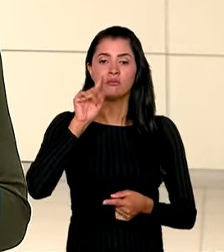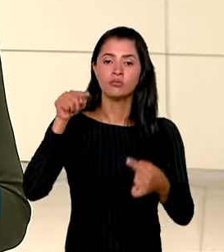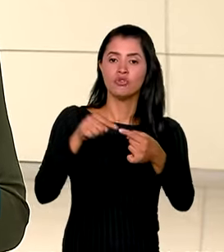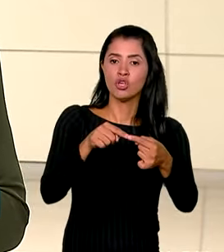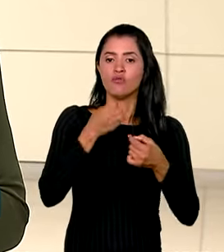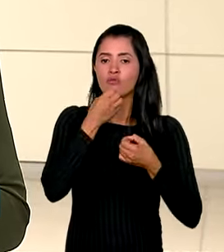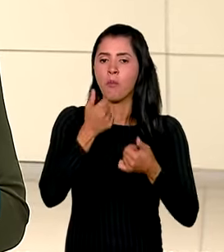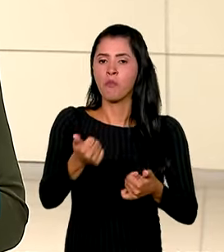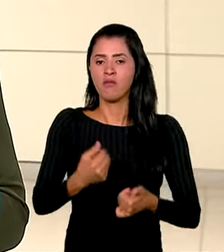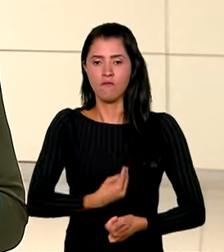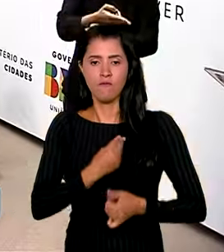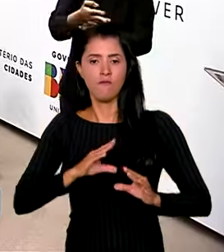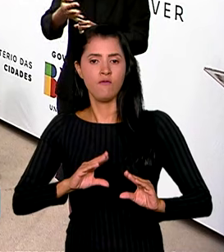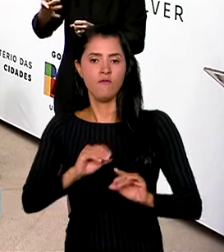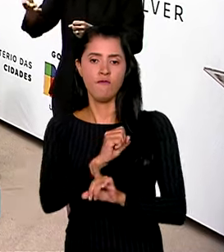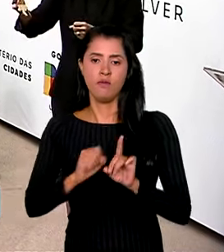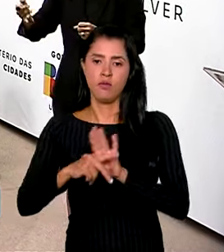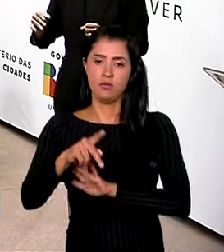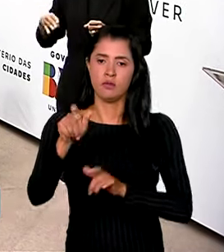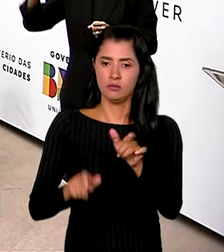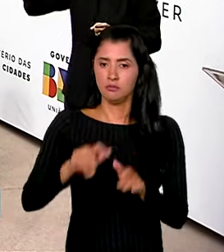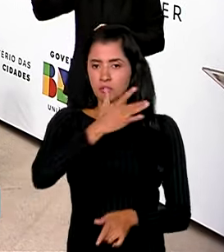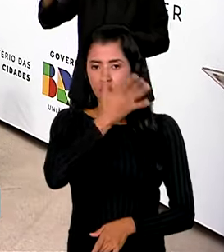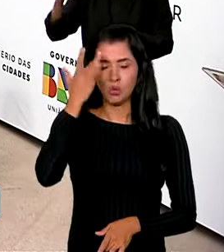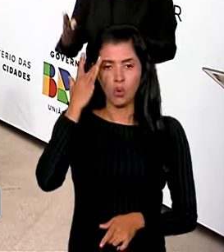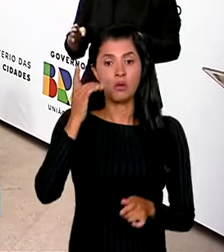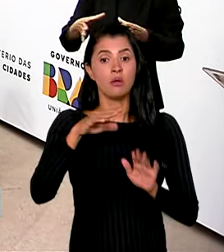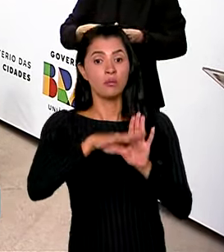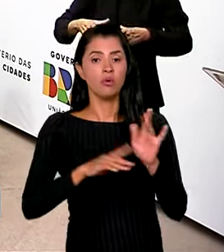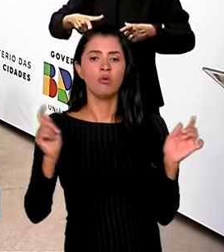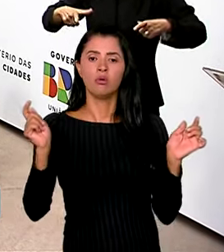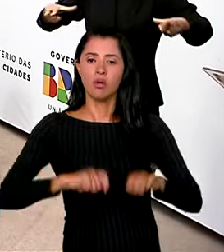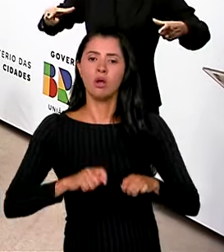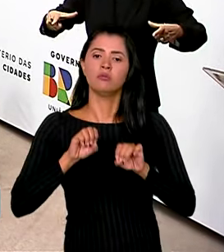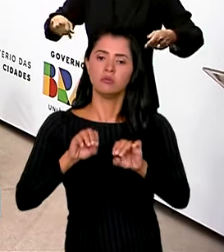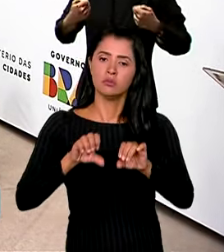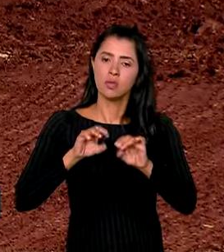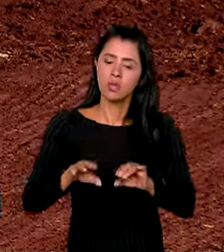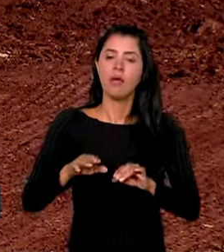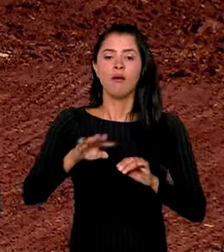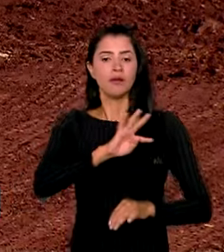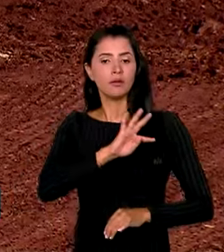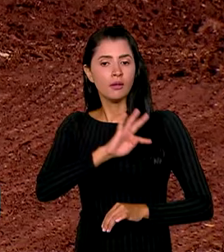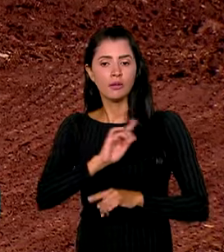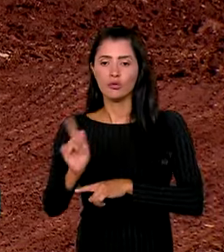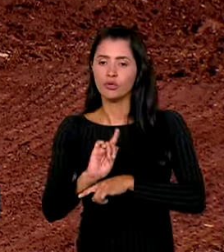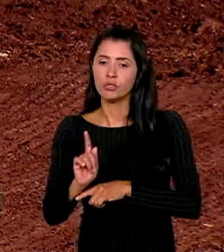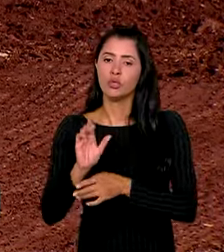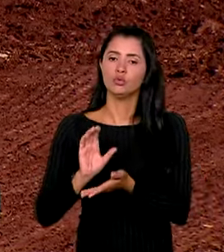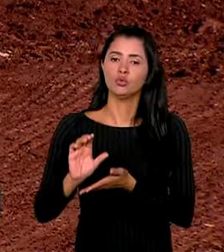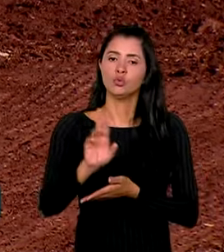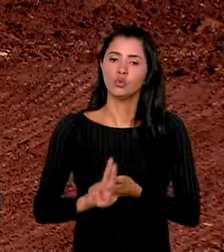bem-estar social das pessoas. O programa Capacidades vai ensinar técnicas de gestão da aplicação de